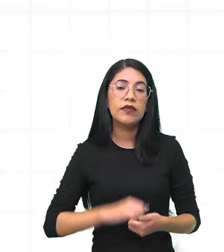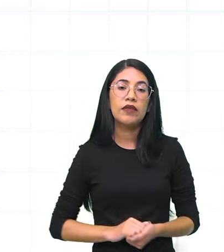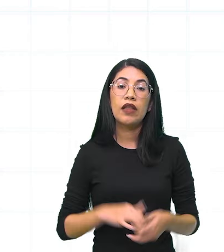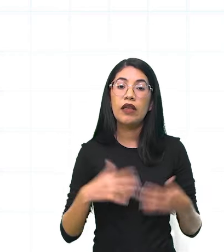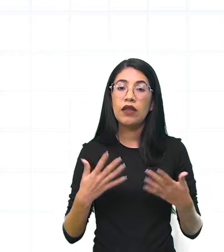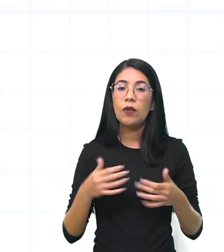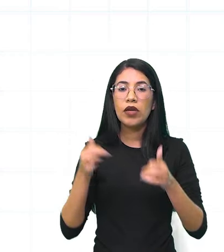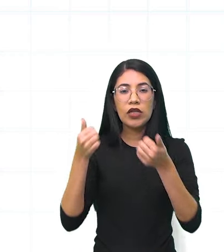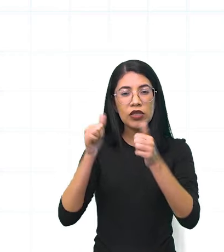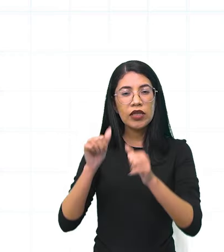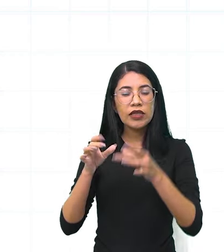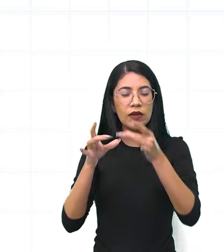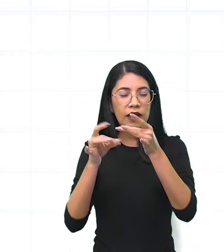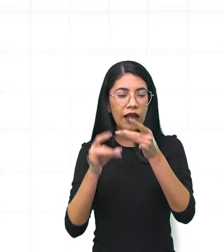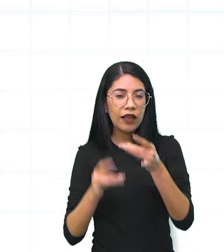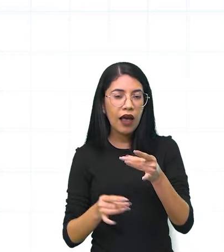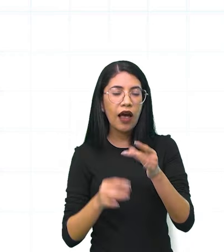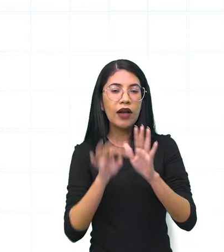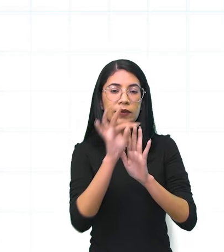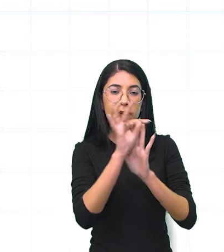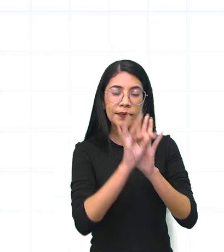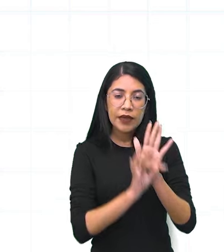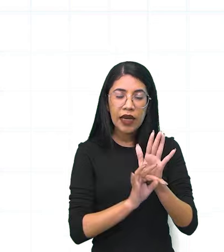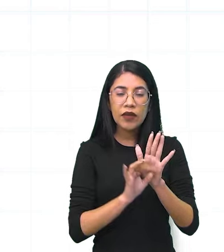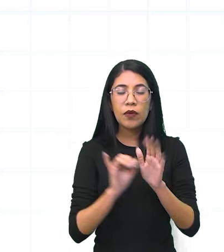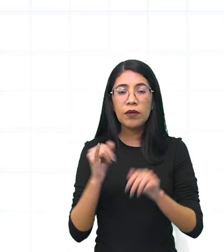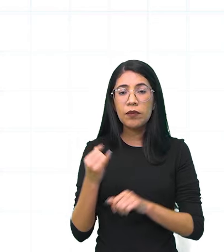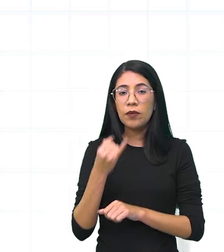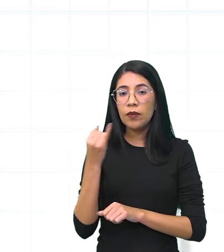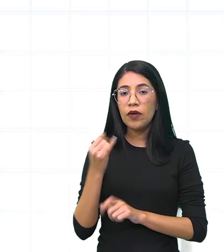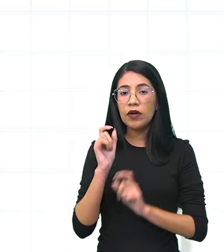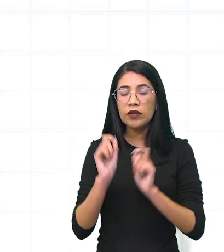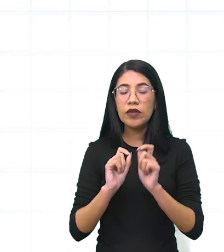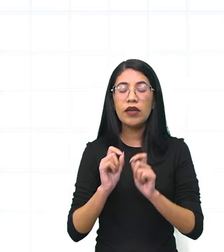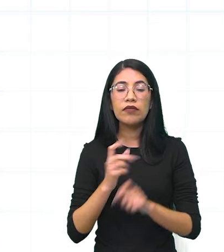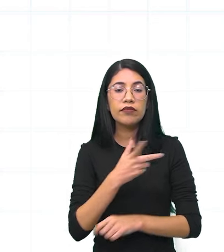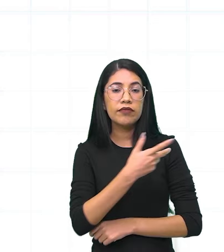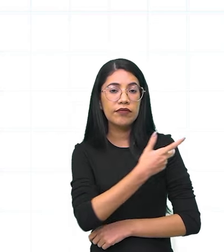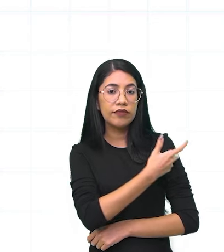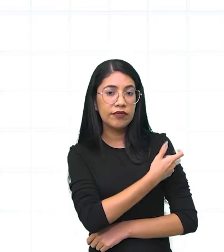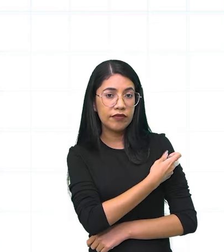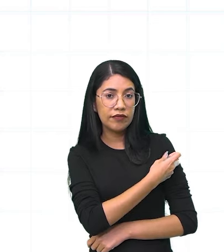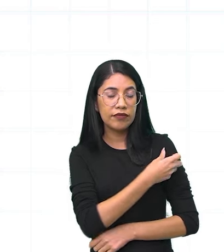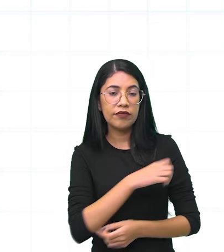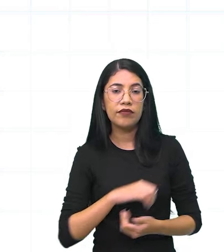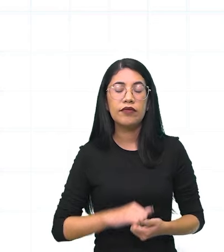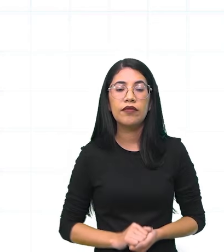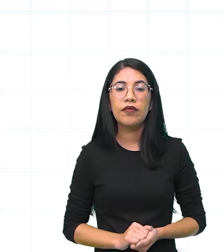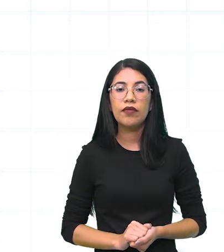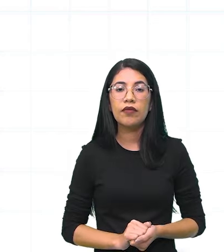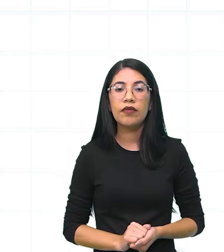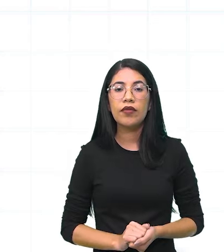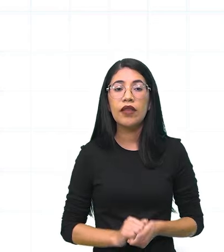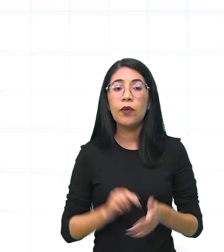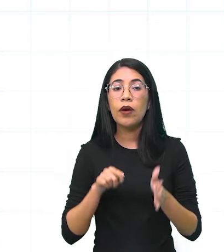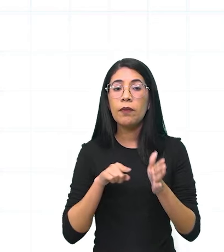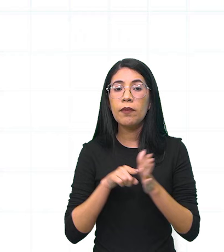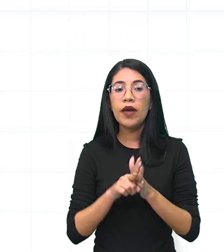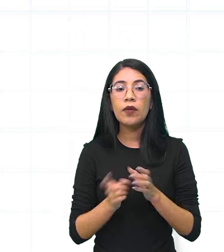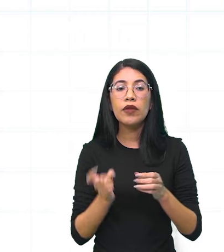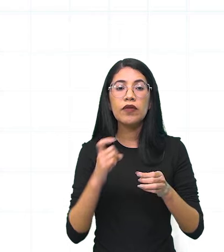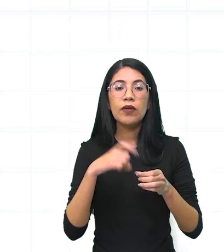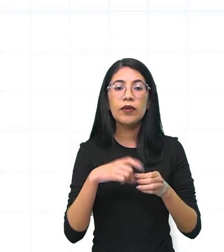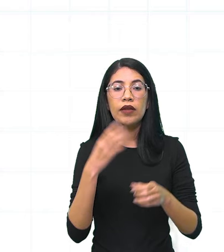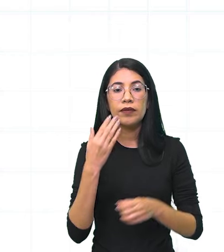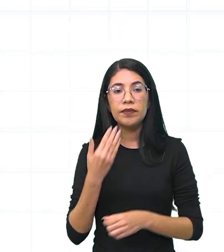Tu já analisou de um por um nosso texto a importância do quê? Da vacina. Então, vamos lá pra nossa questão de novo